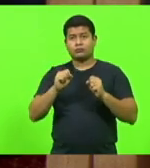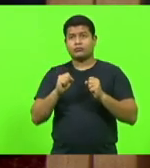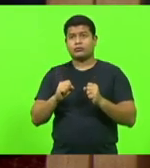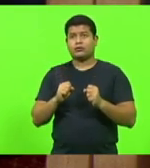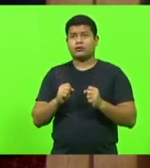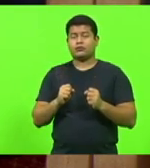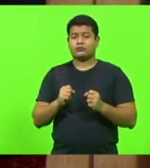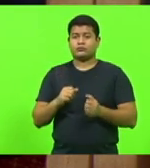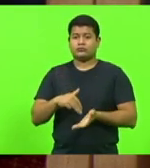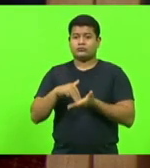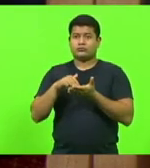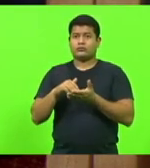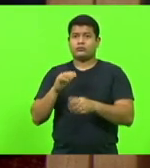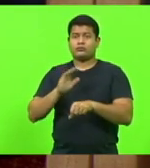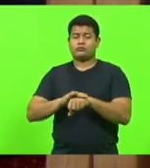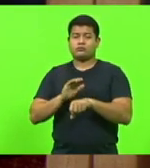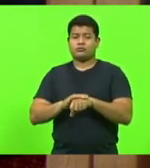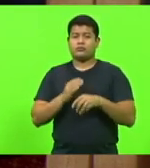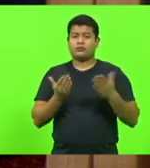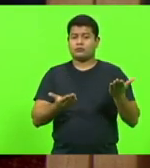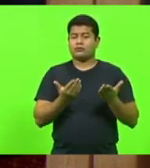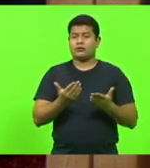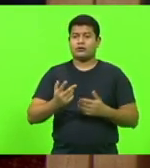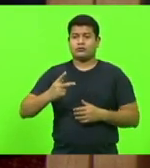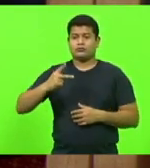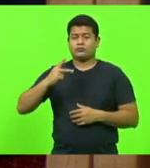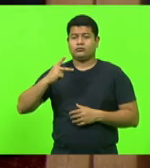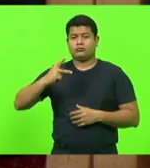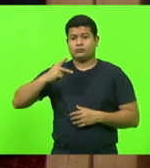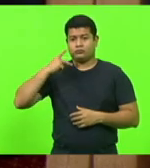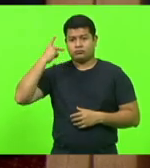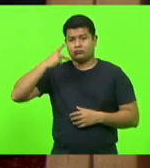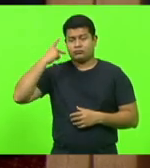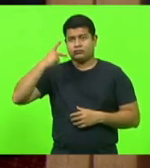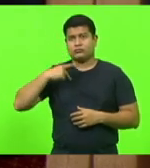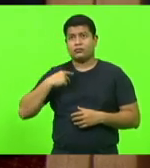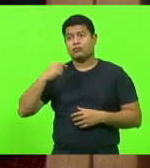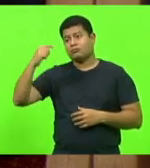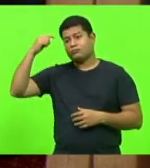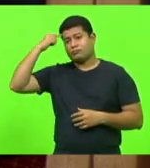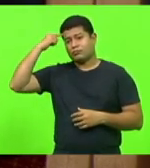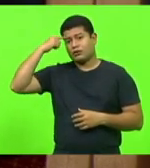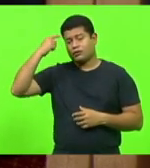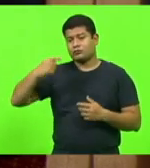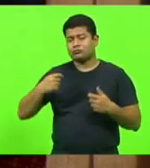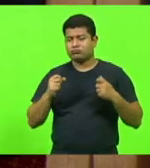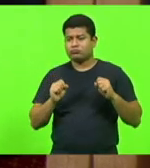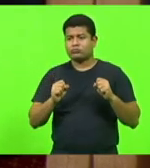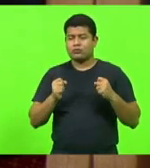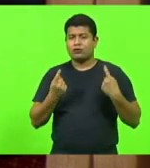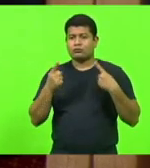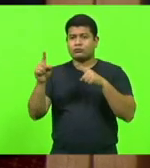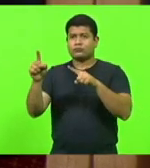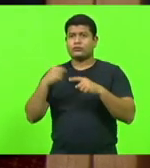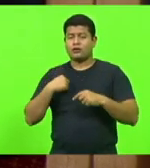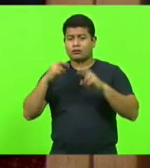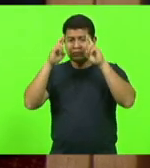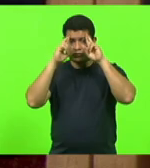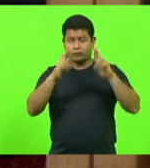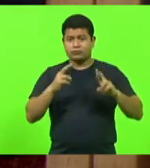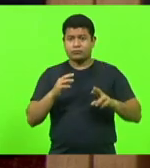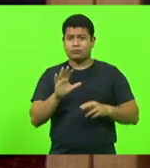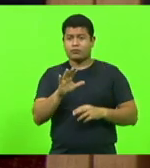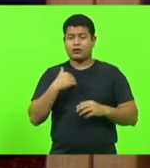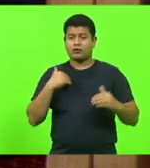individual do parlamentar, que assim pensa que deve fazer essa manifestação e eu respeito, mas não tem a